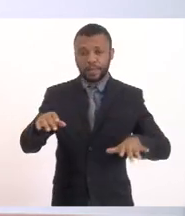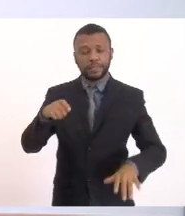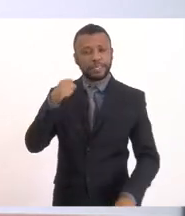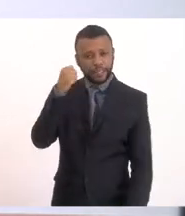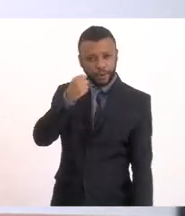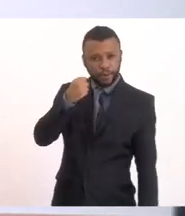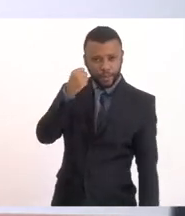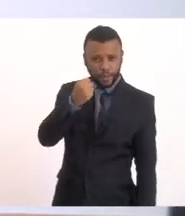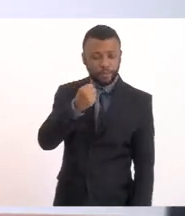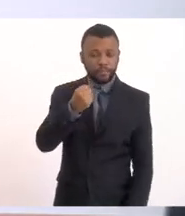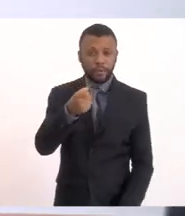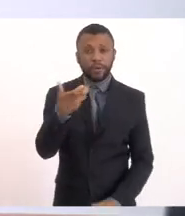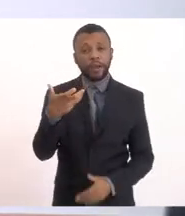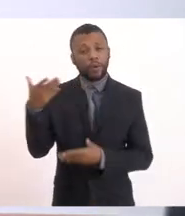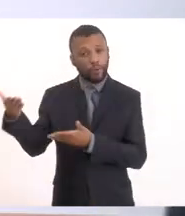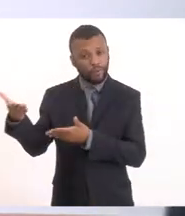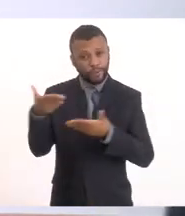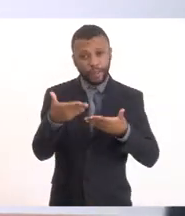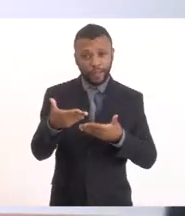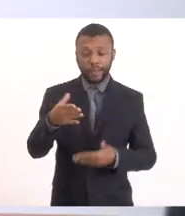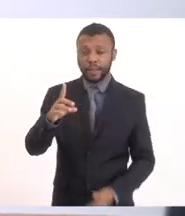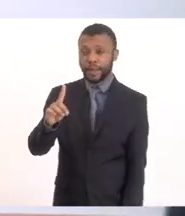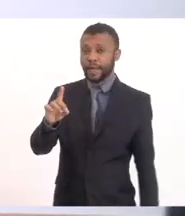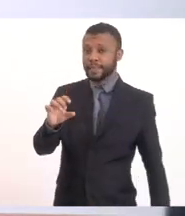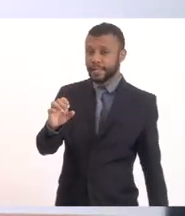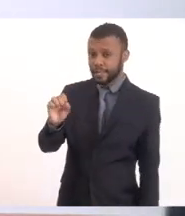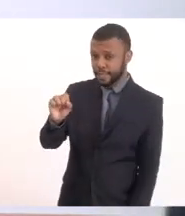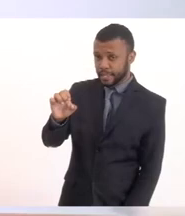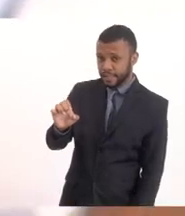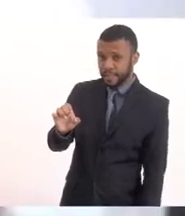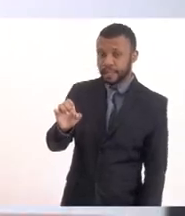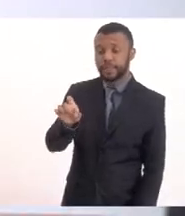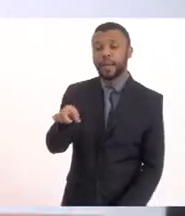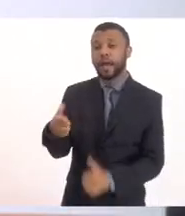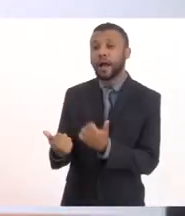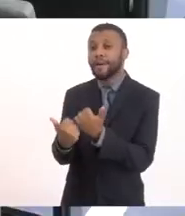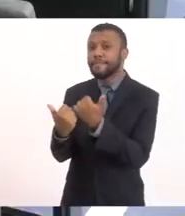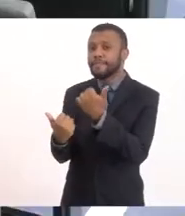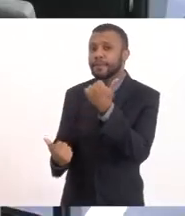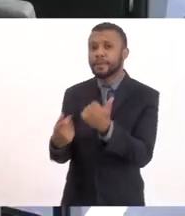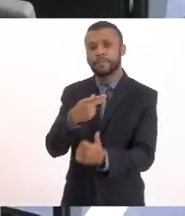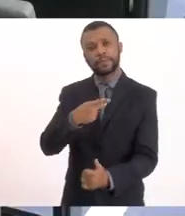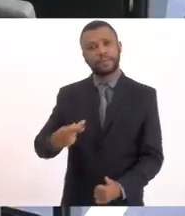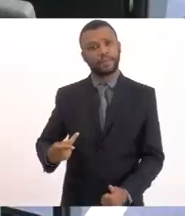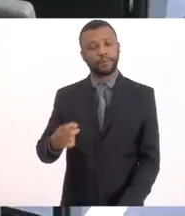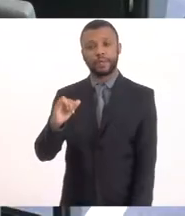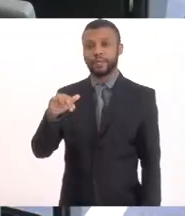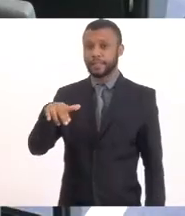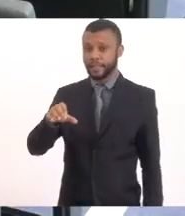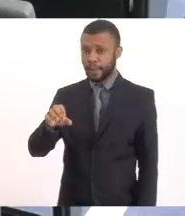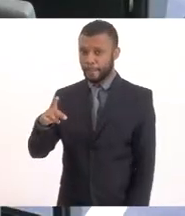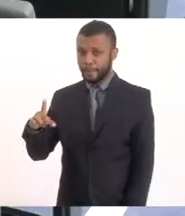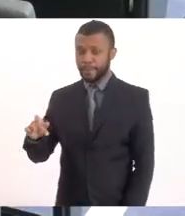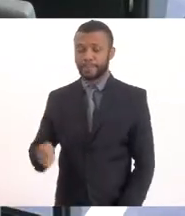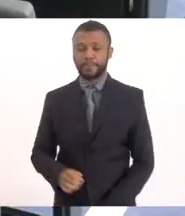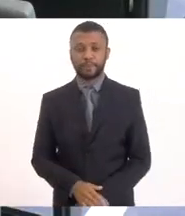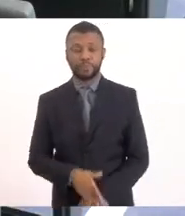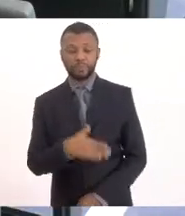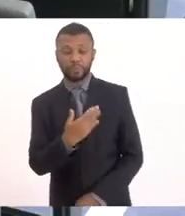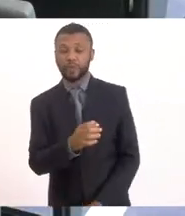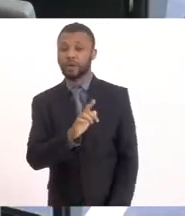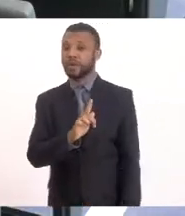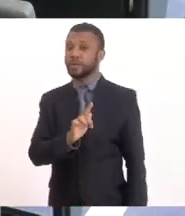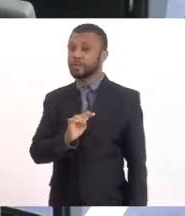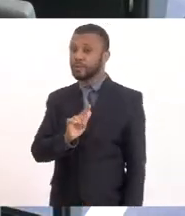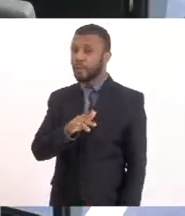Delfino, vice-presidente do INEA, doutor Gilmar Rocha, secretário